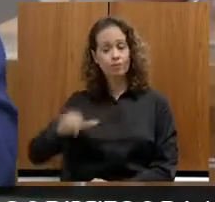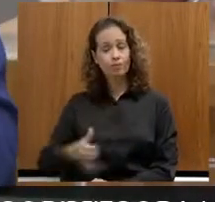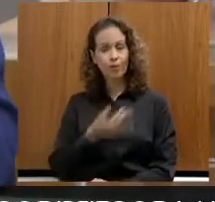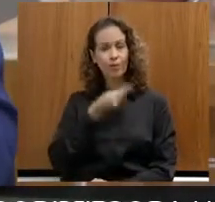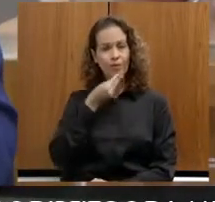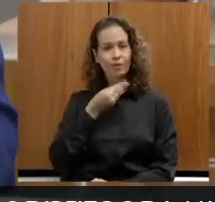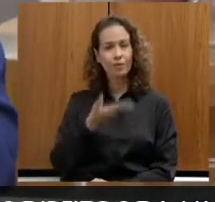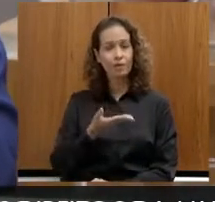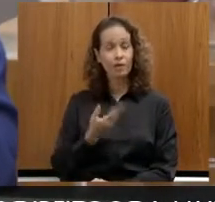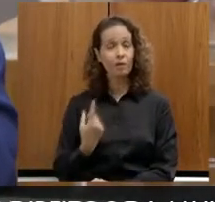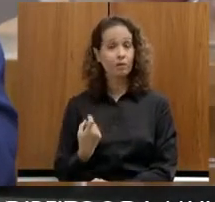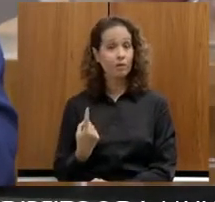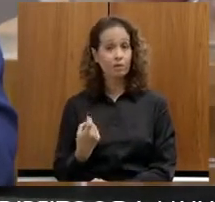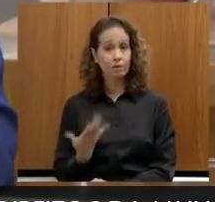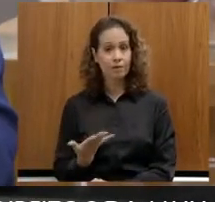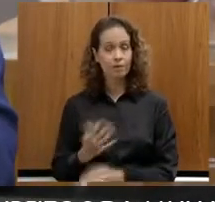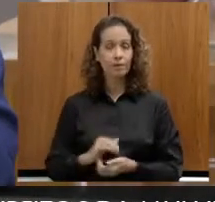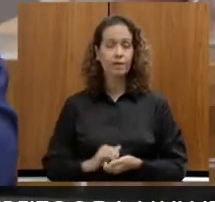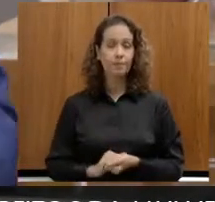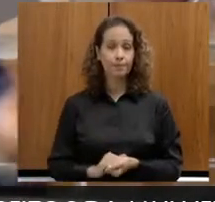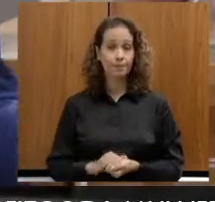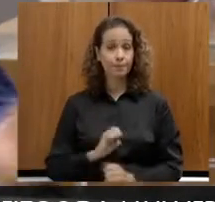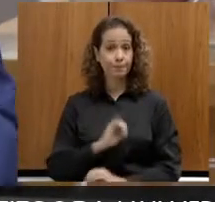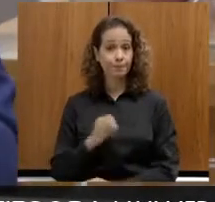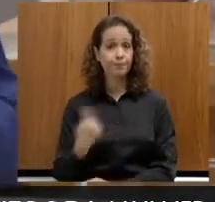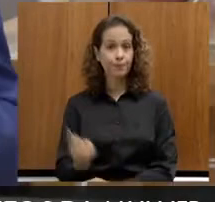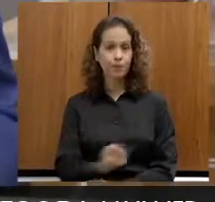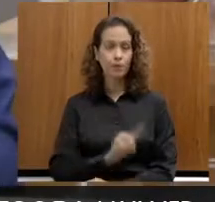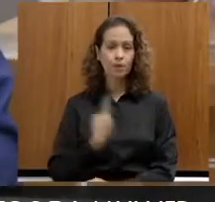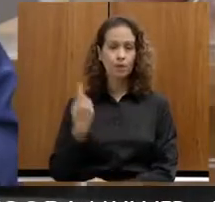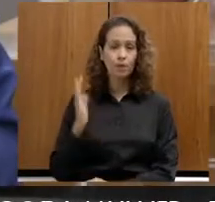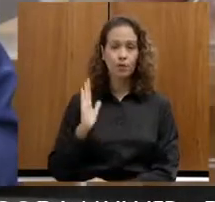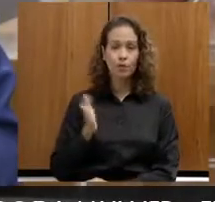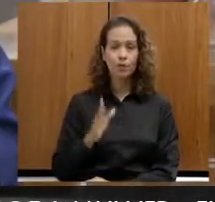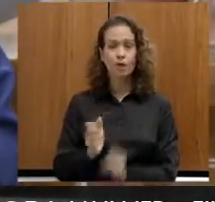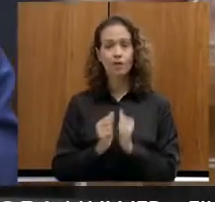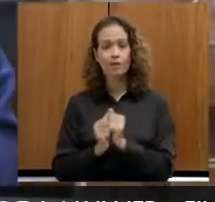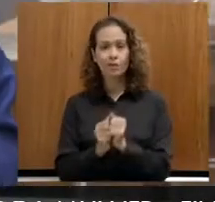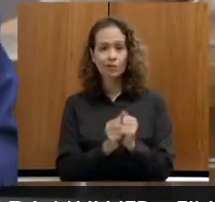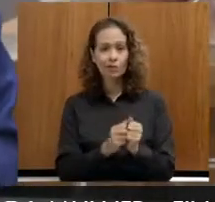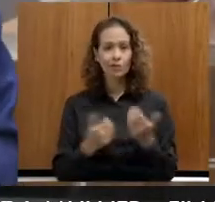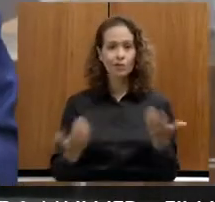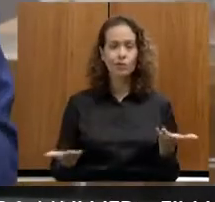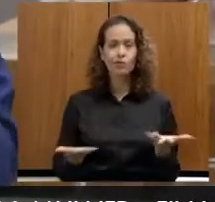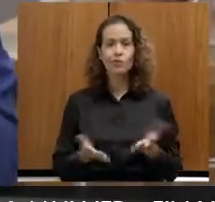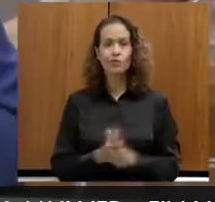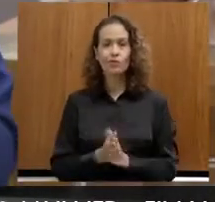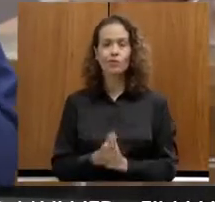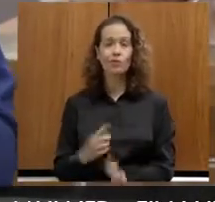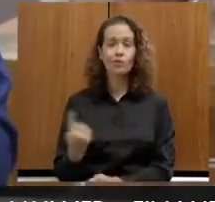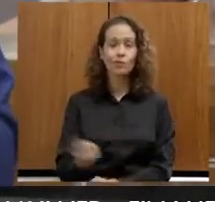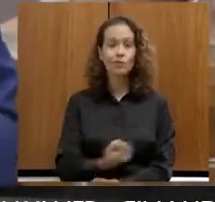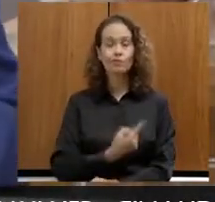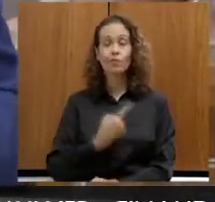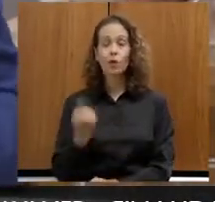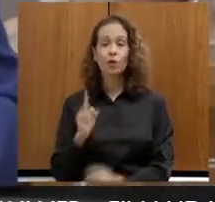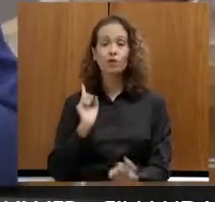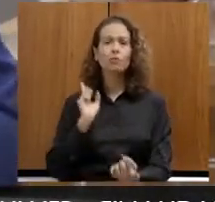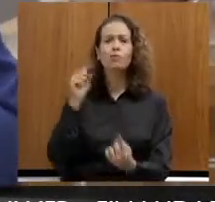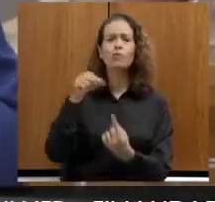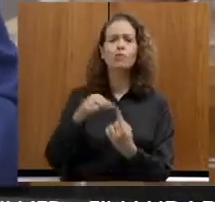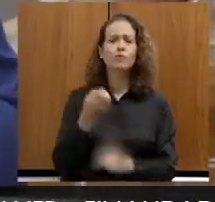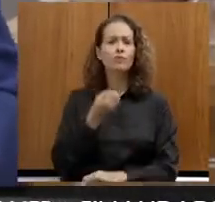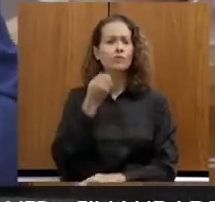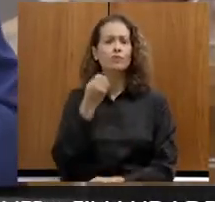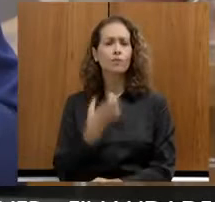única, já que todos nós estamos imbuídos em um único espírito, que é o espírito do bem comum, que o espírito de poder